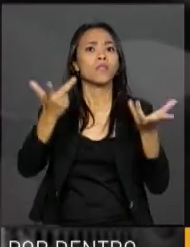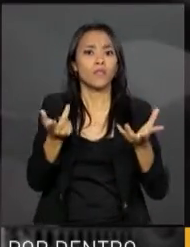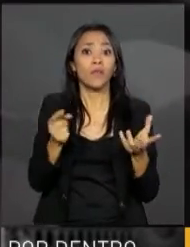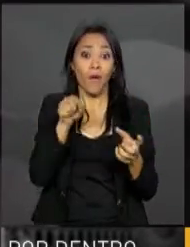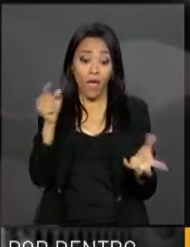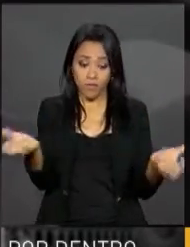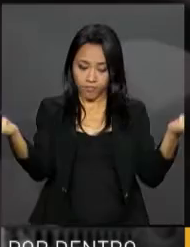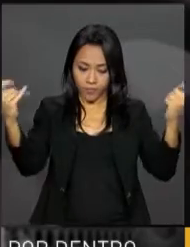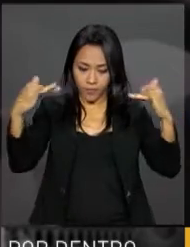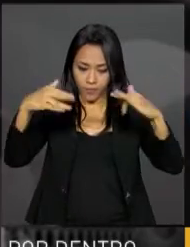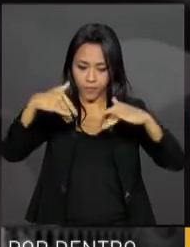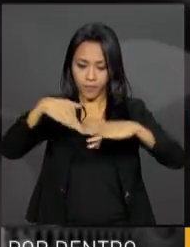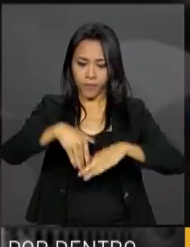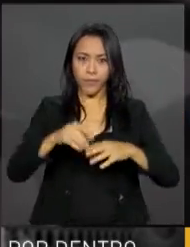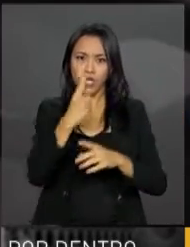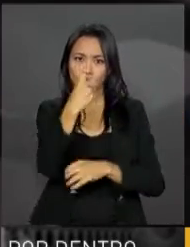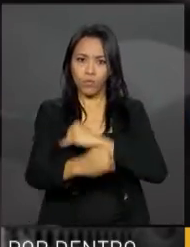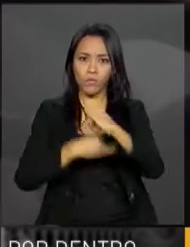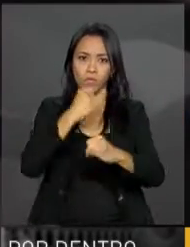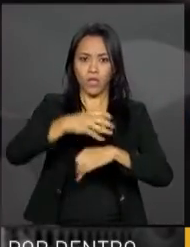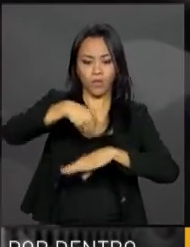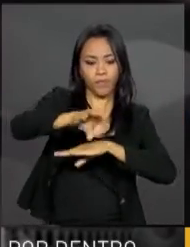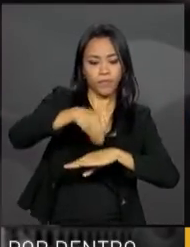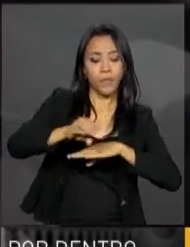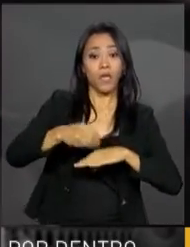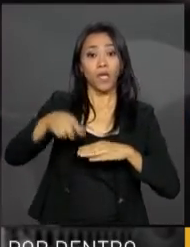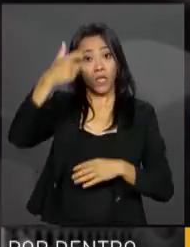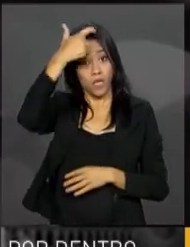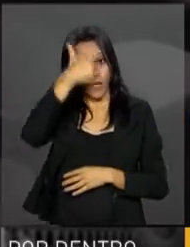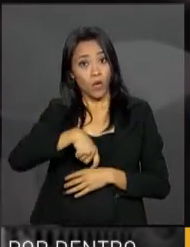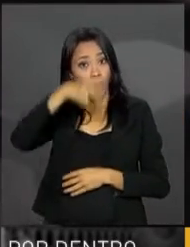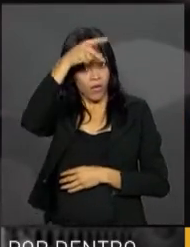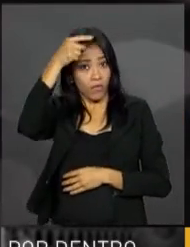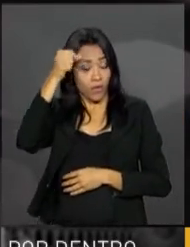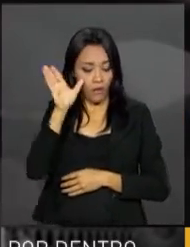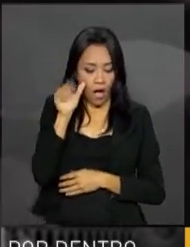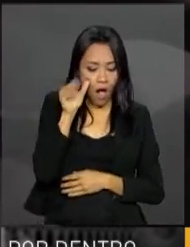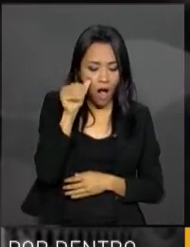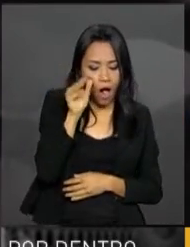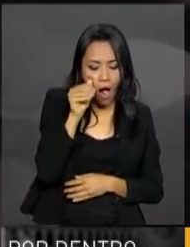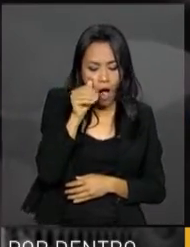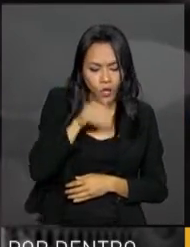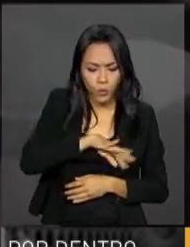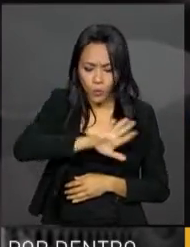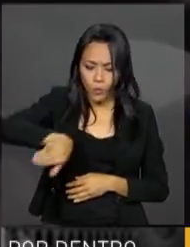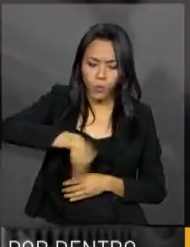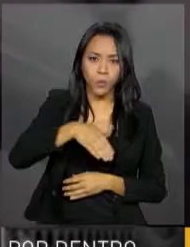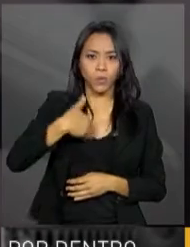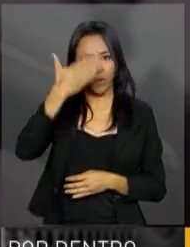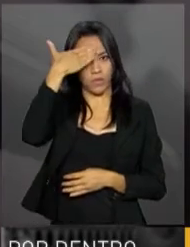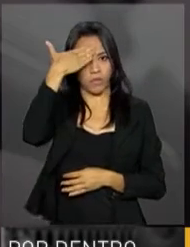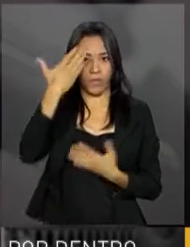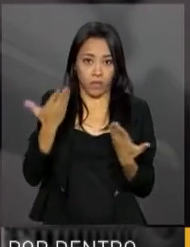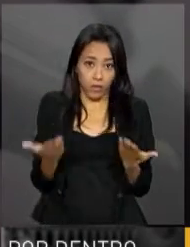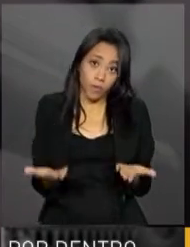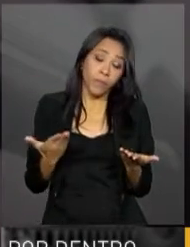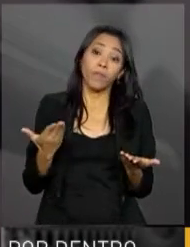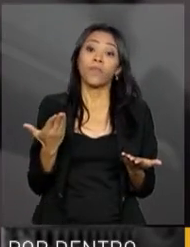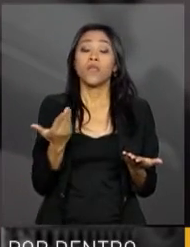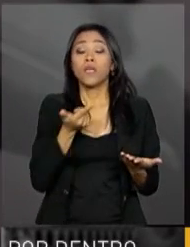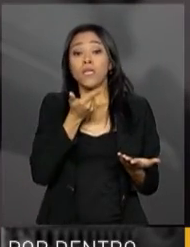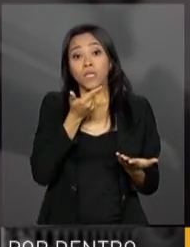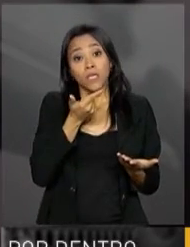condensação de dados já disponíveis para que o prefeito possa, com facilidade, acessar todos de uma vez só. E, nas zonas